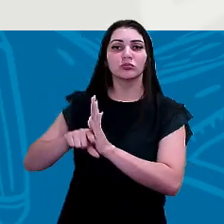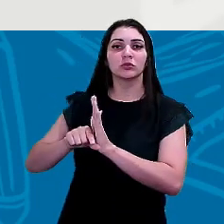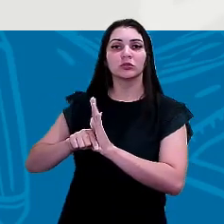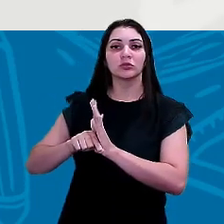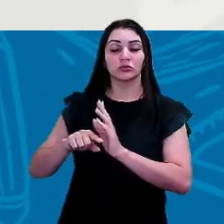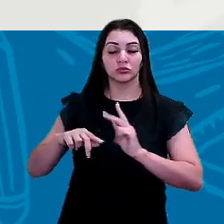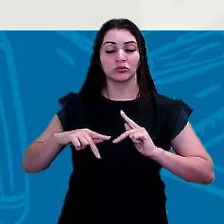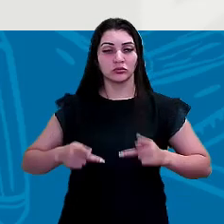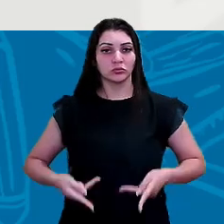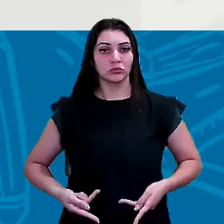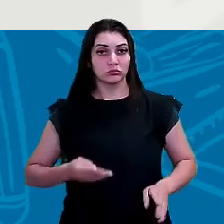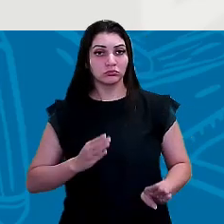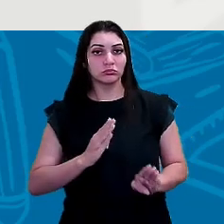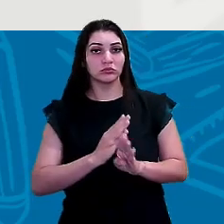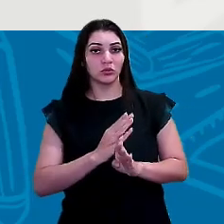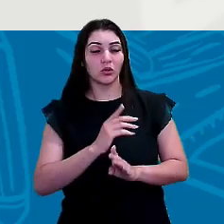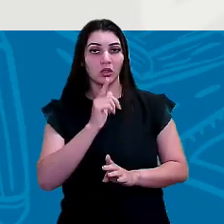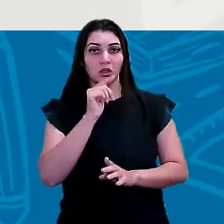a água.